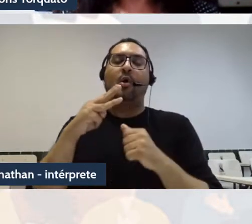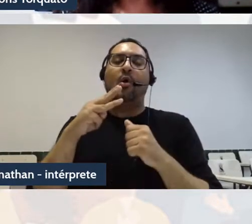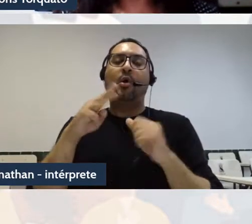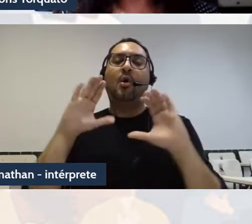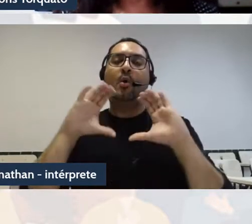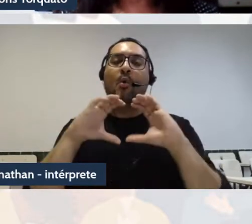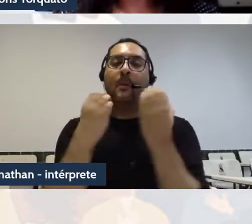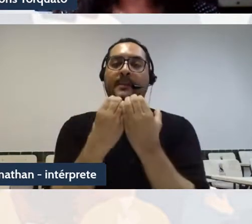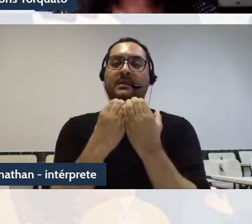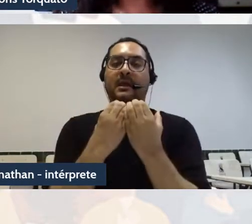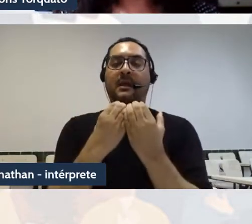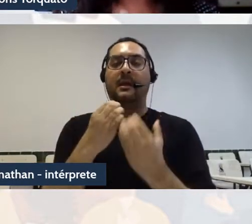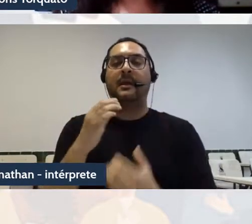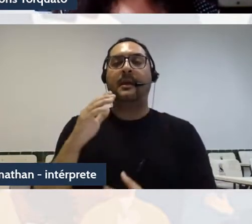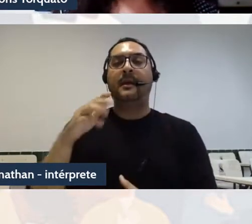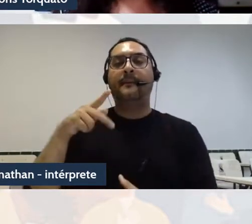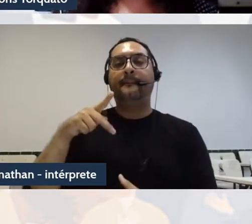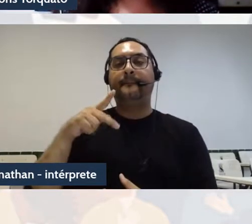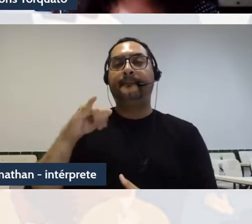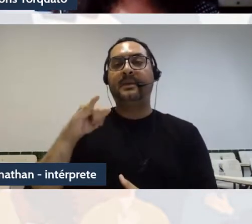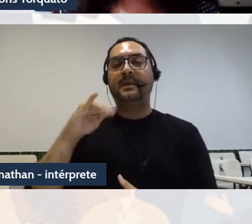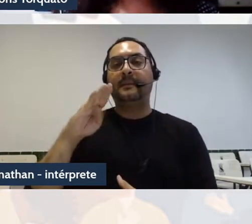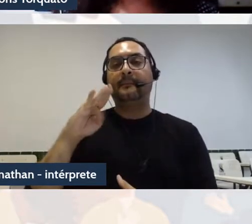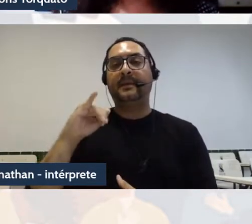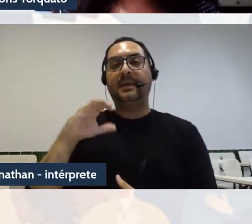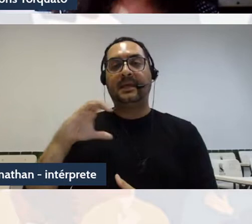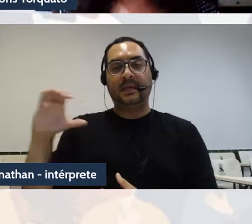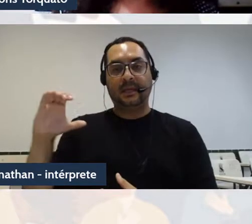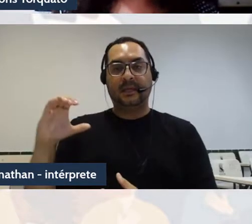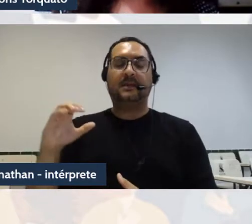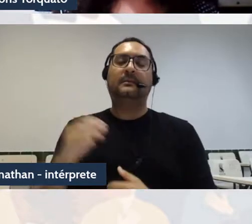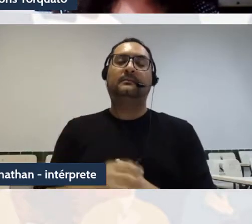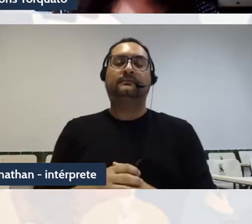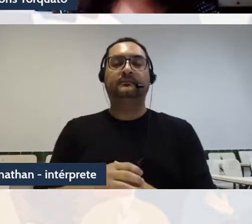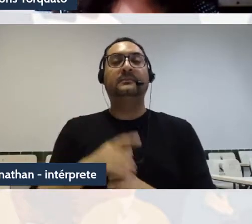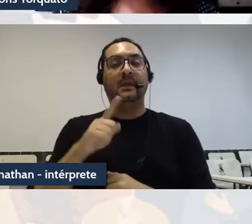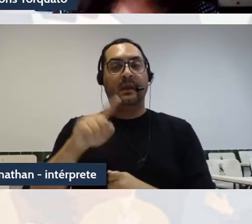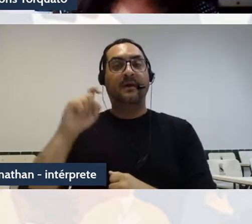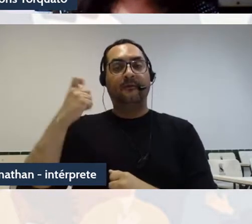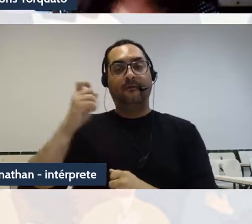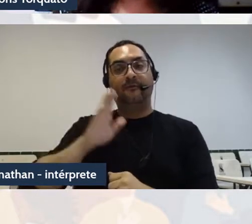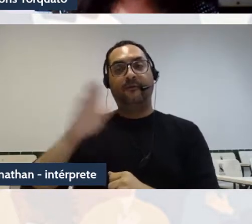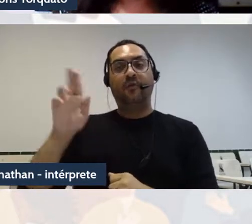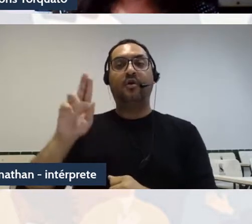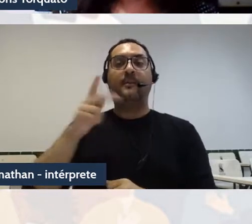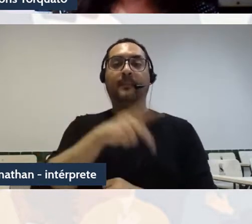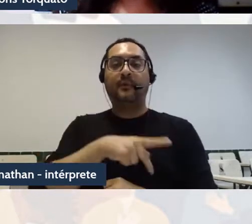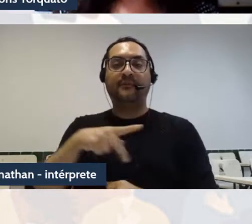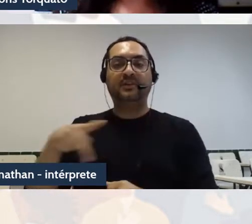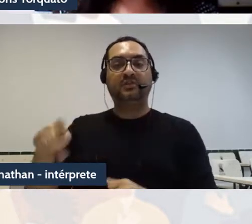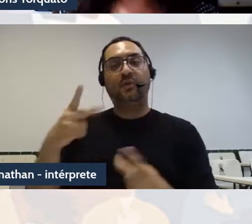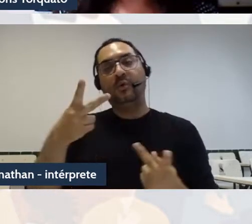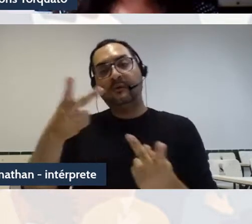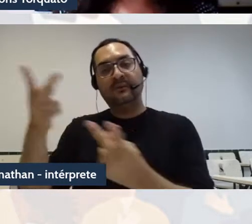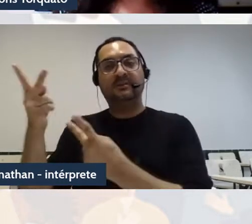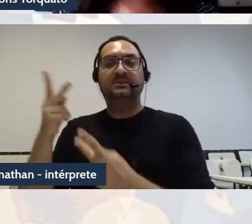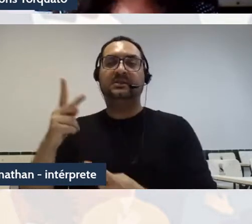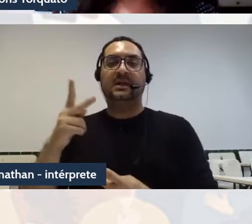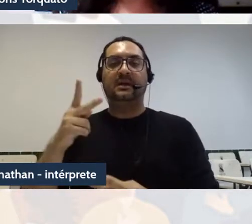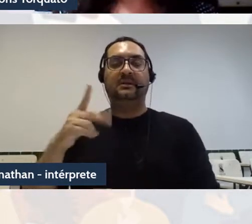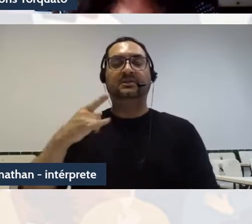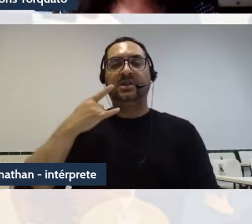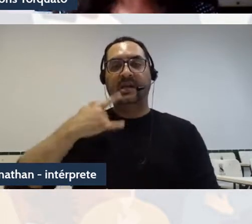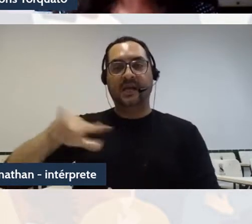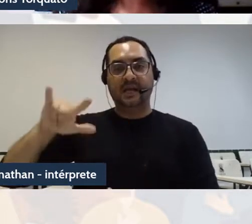Linguística, Letras e Artes. Foi professora visitante na Universidade Autônoma da Baixa Califórnia e da Universidade